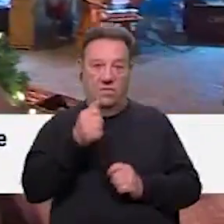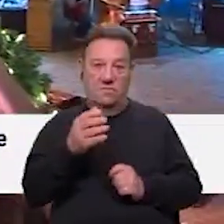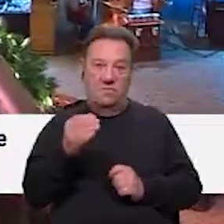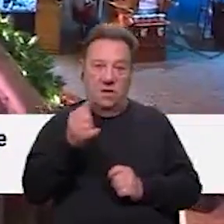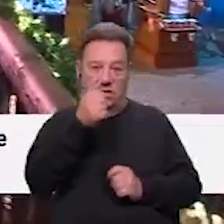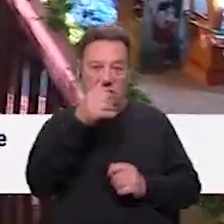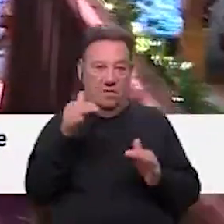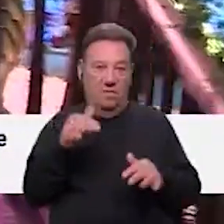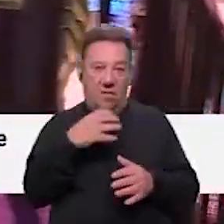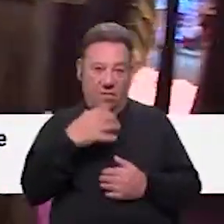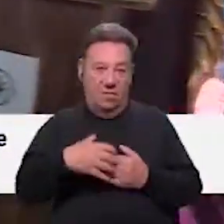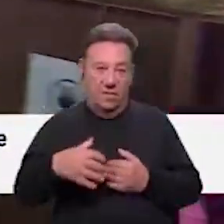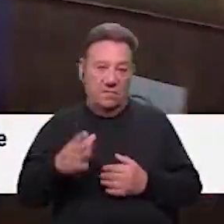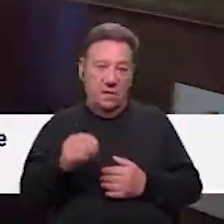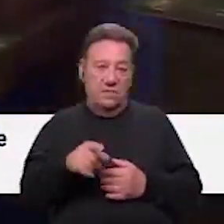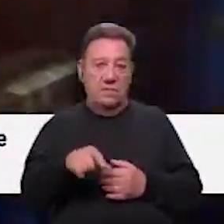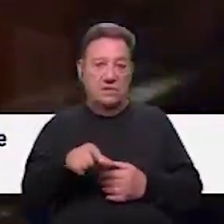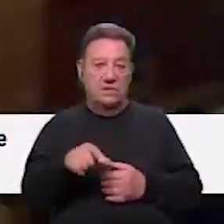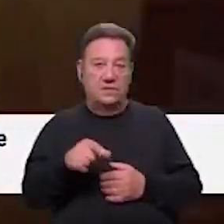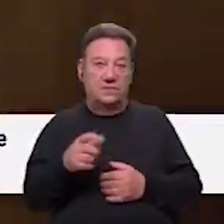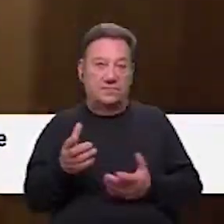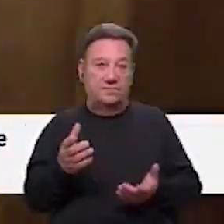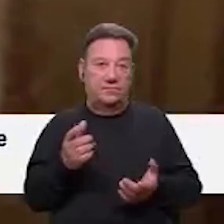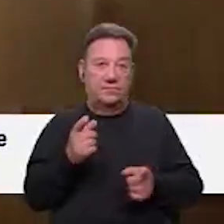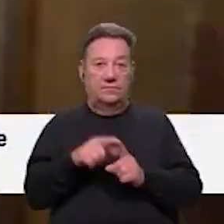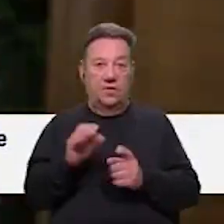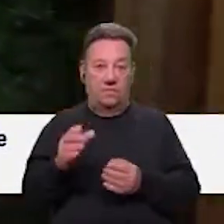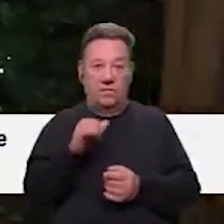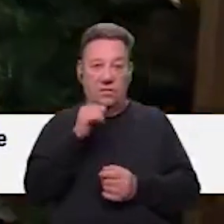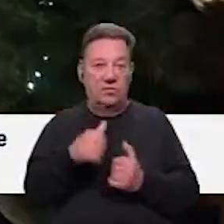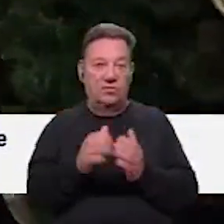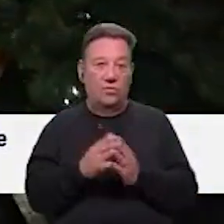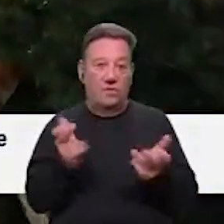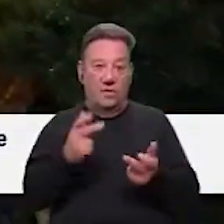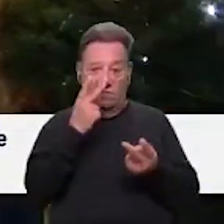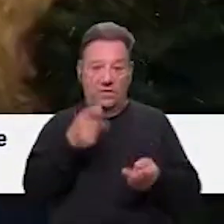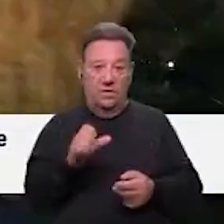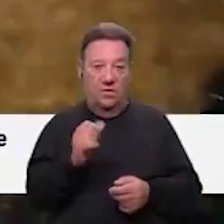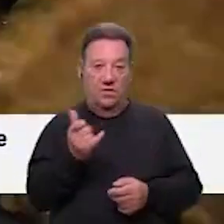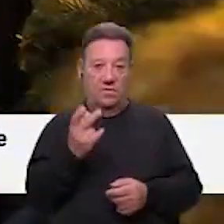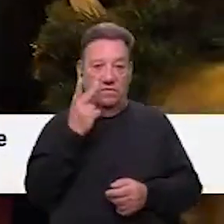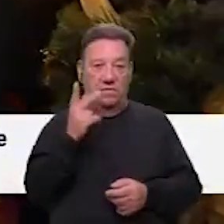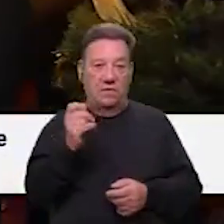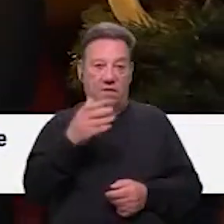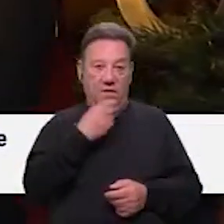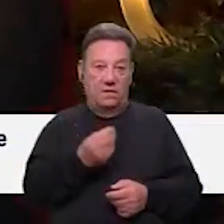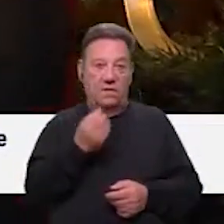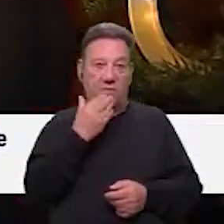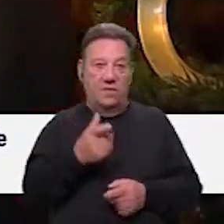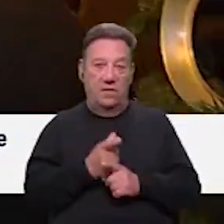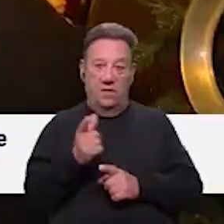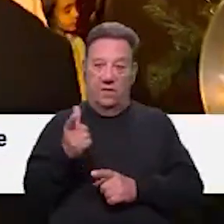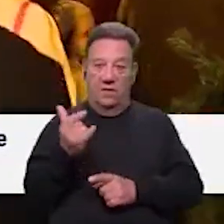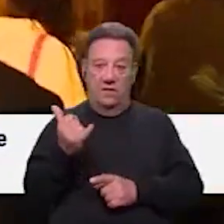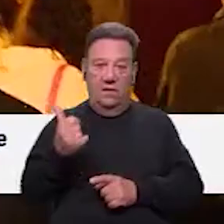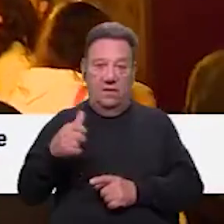complexos, mas convidamos, acima de tudo, todos a visitarem o Óbito de Vila Natal. Muito obrigada. Como o Tiago